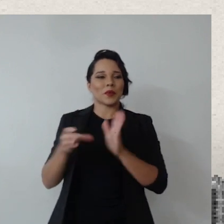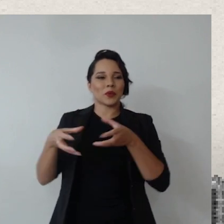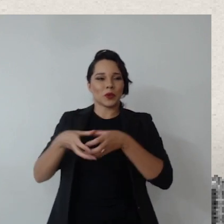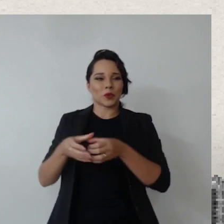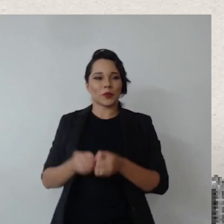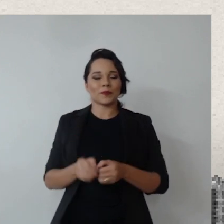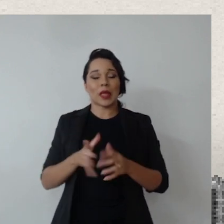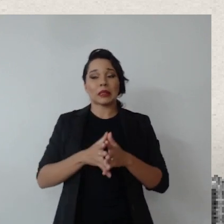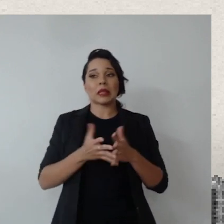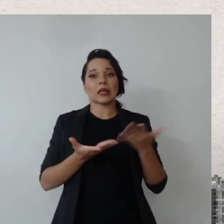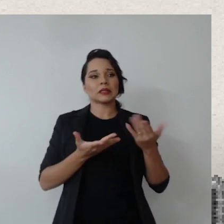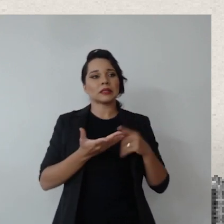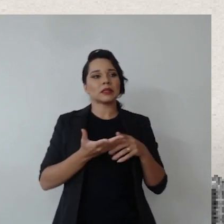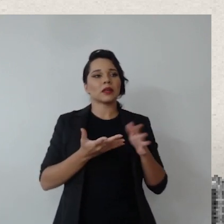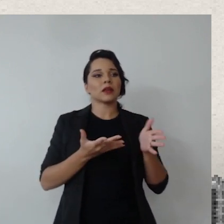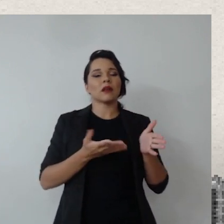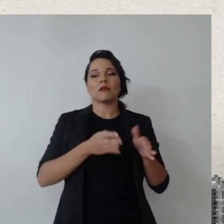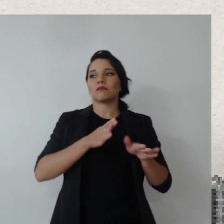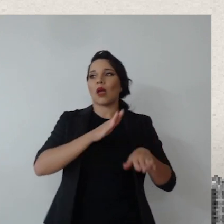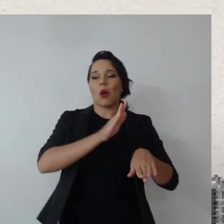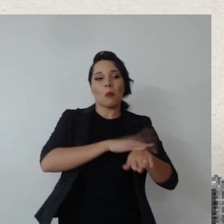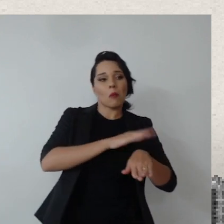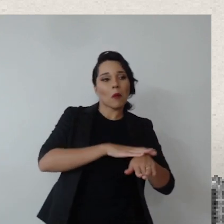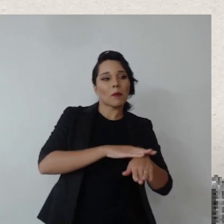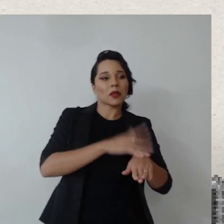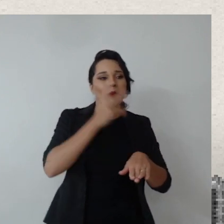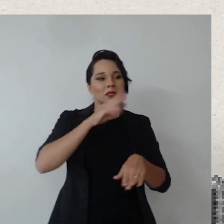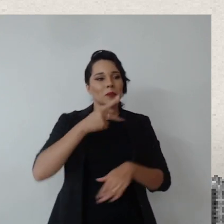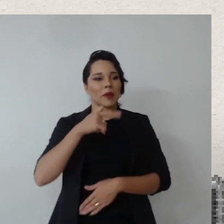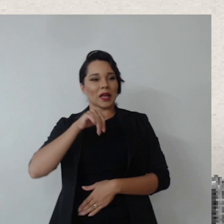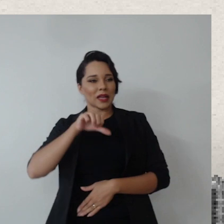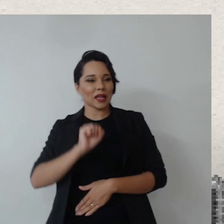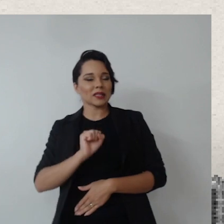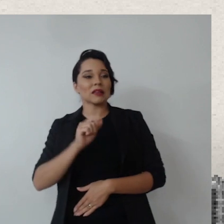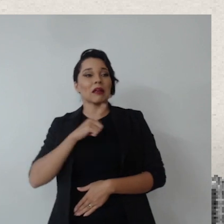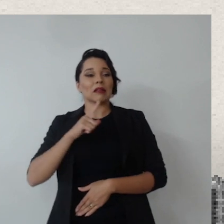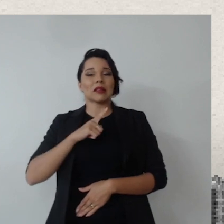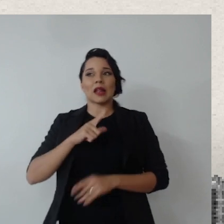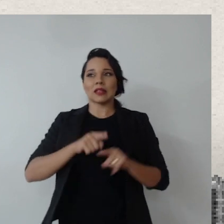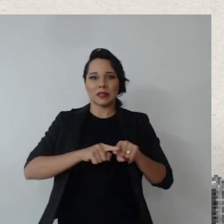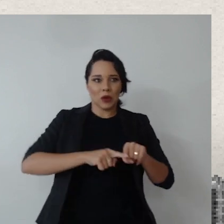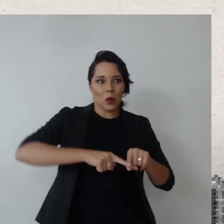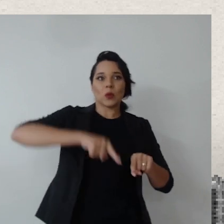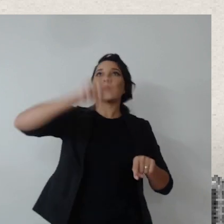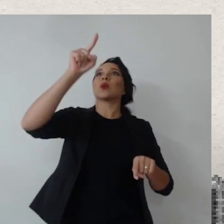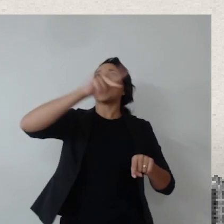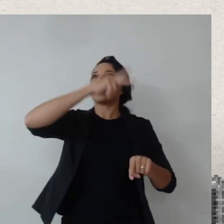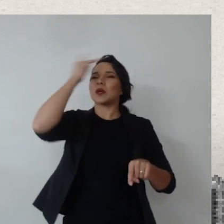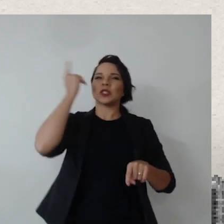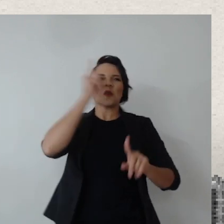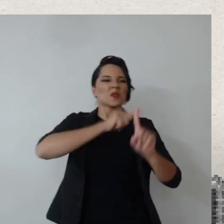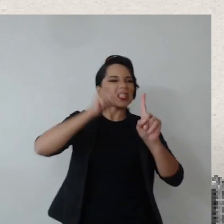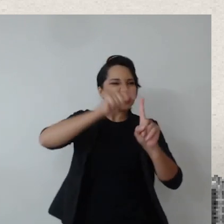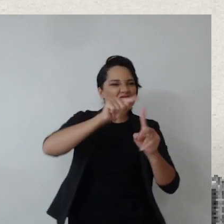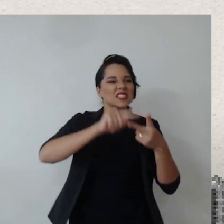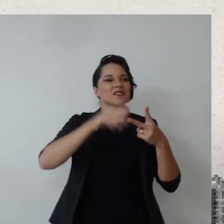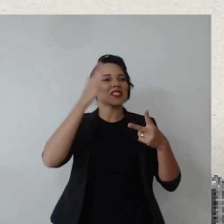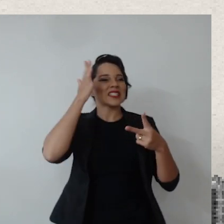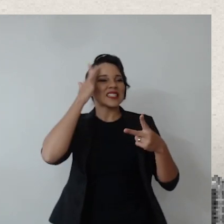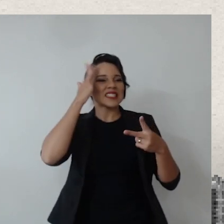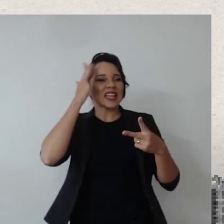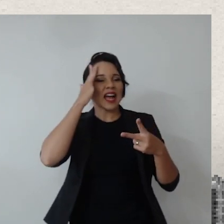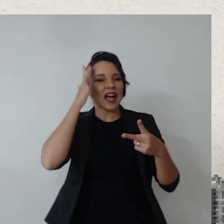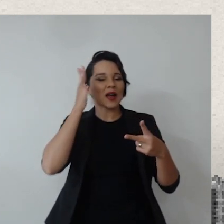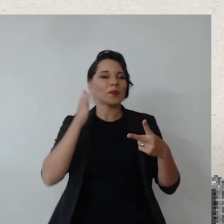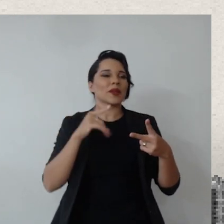é que tem umas ondas, tem um momento que parece que o Pelé está lá em cima, que as pessoas sabem das metas, sabem